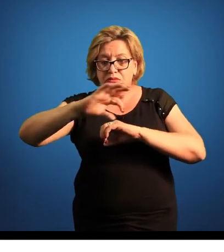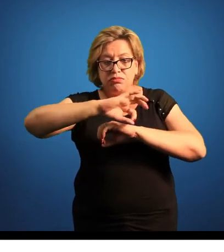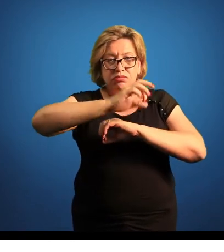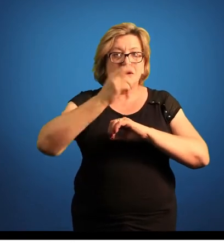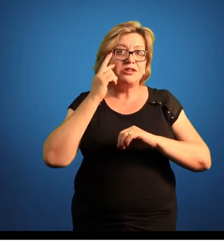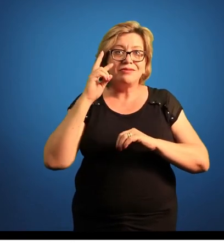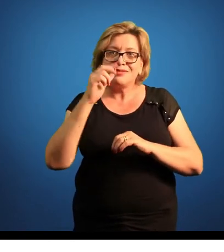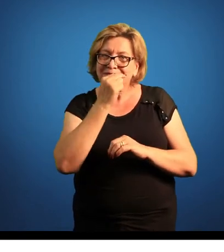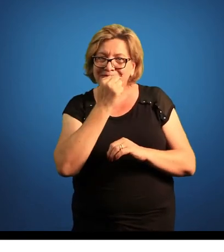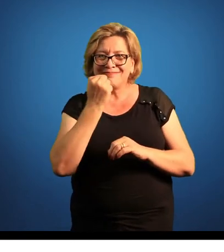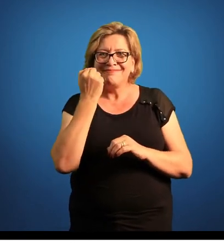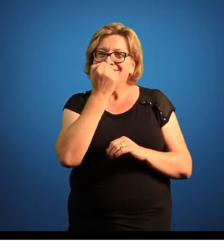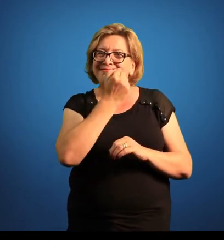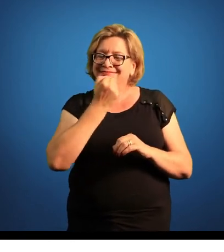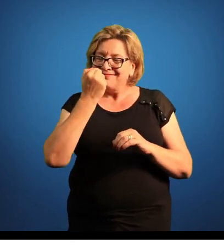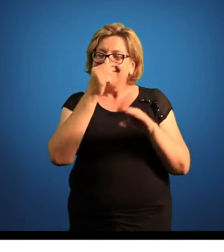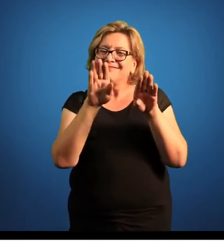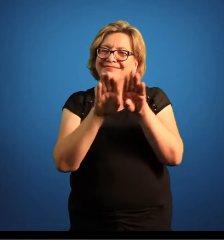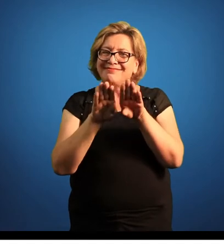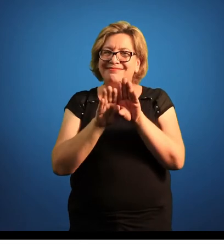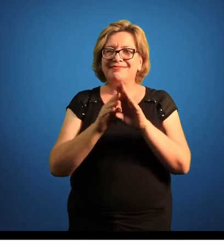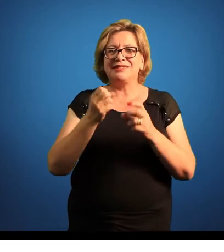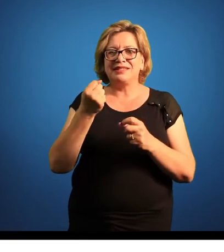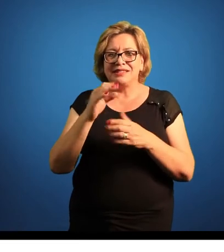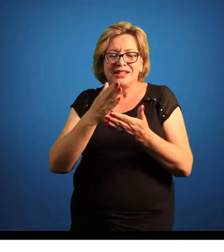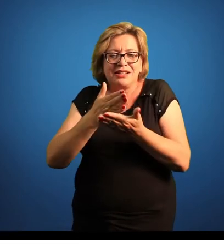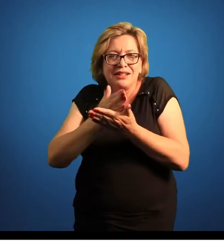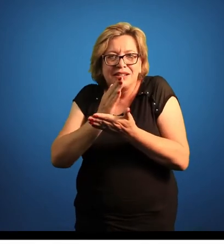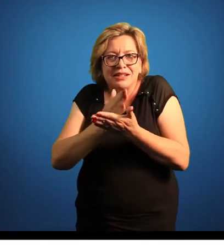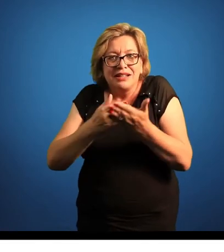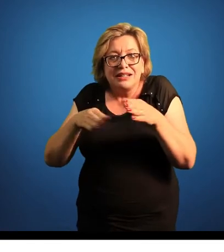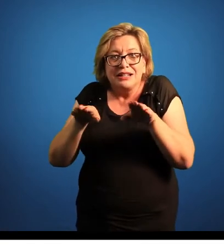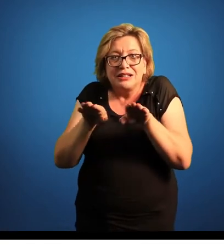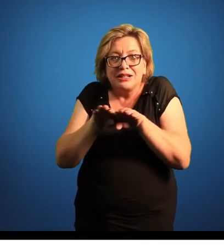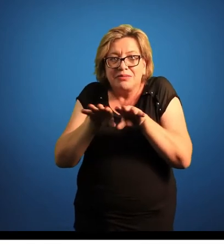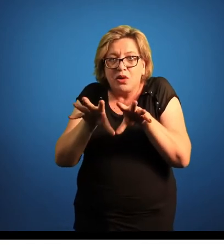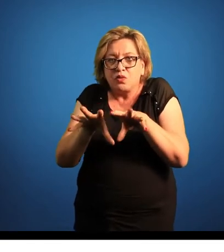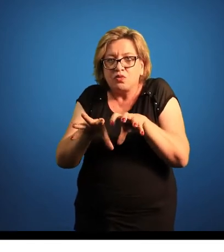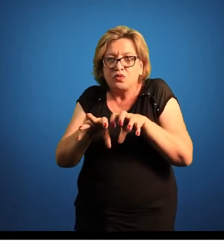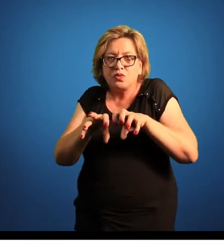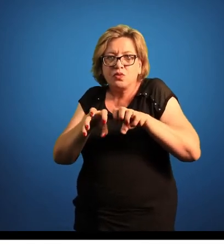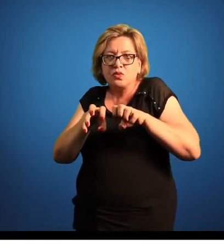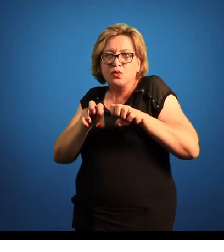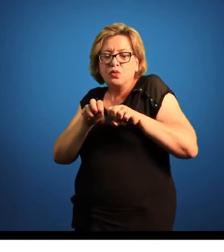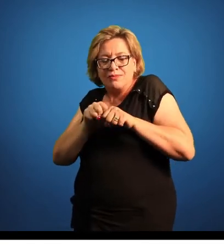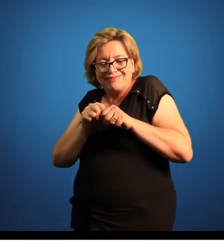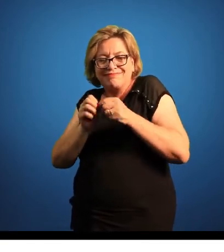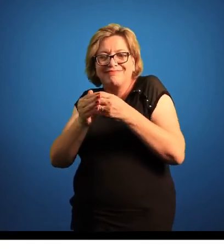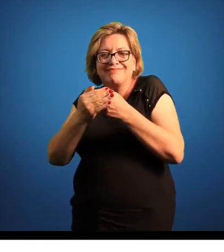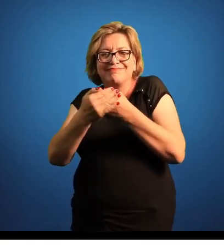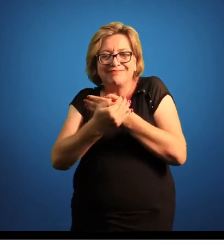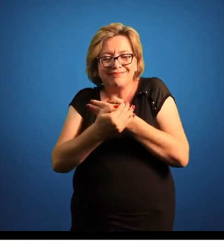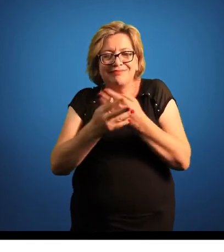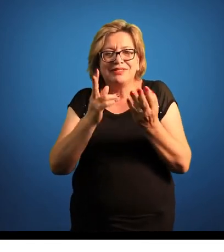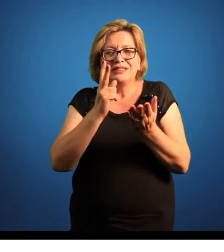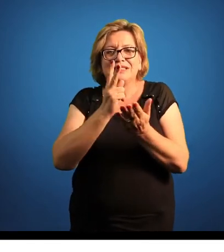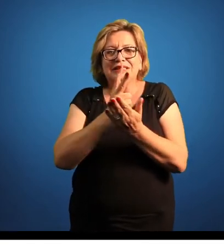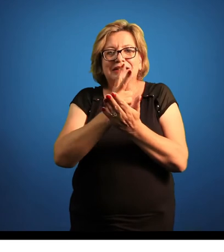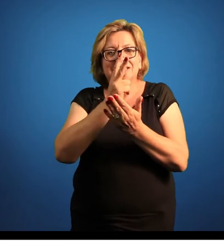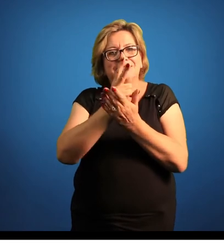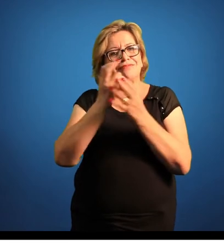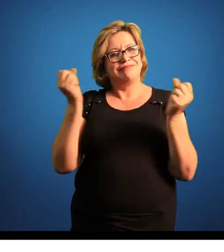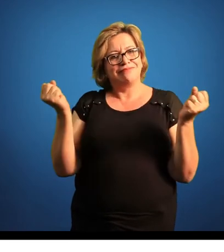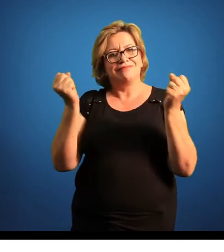boca aqui. Os tentáculos, né? Funcionais. Se eu perturbar o bicho, ele também se recolhe ao seu esqueleto, né? Então, ela continua tendo